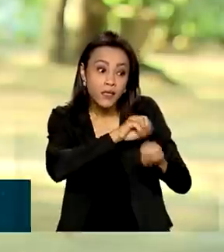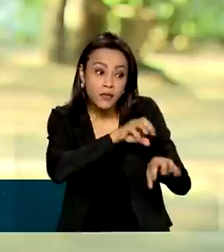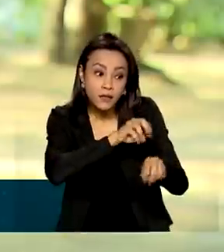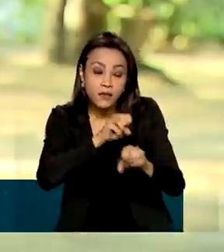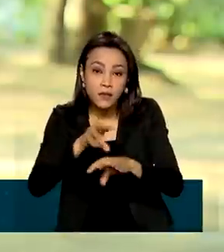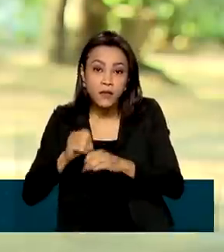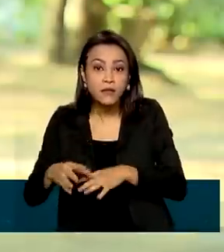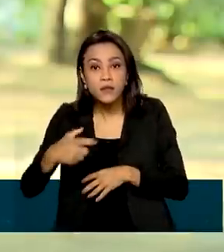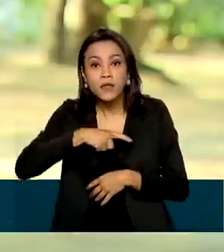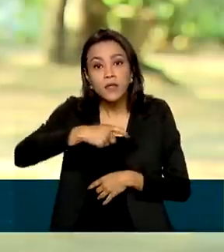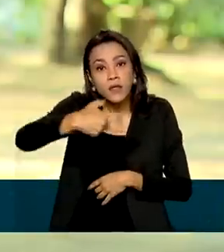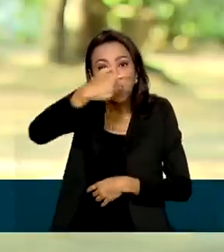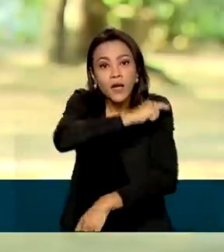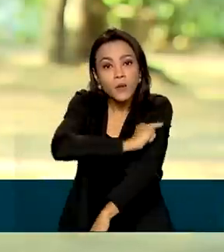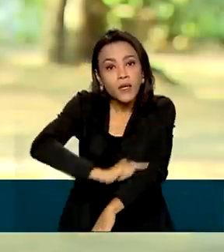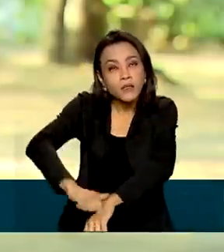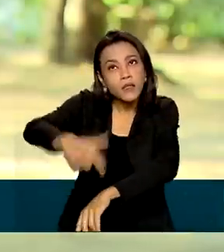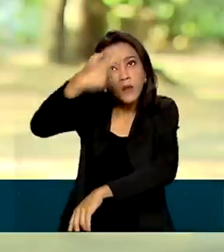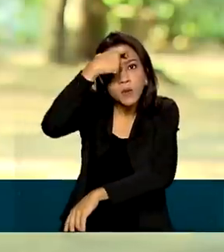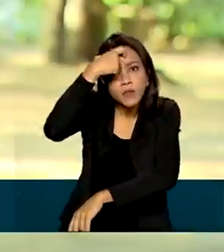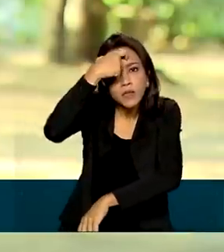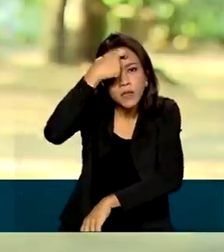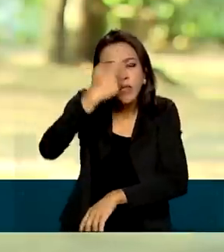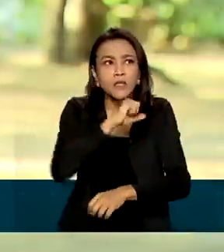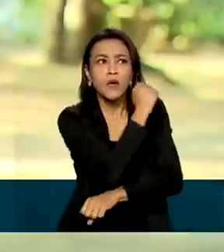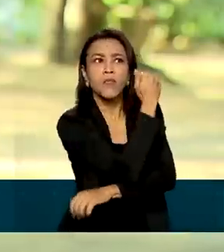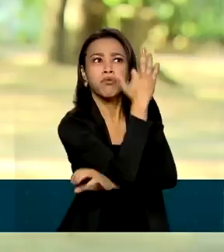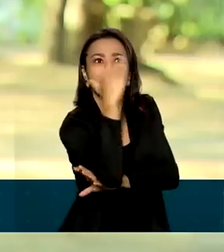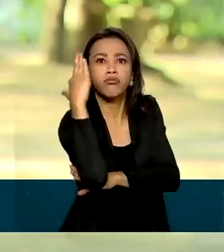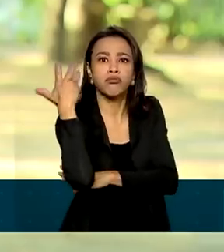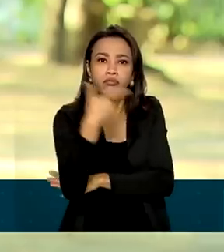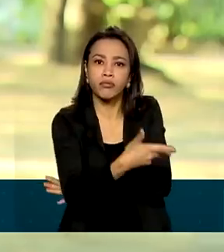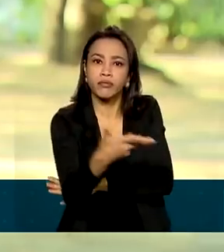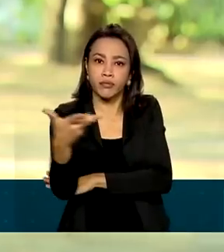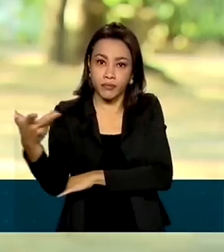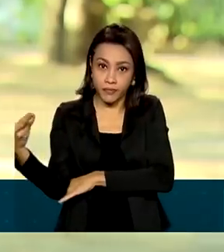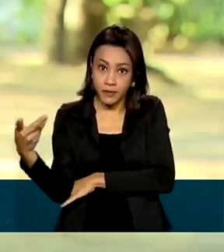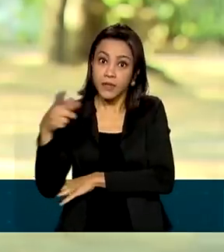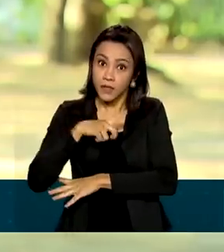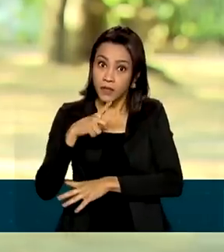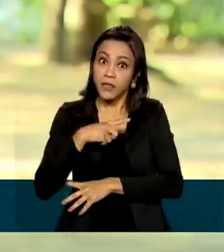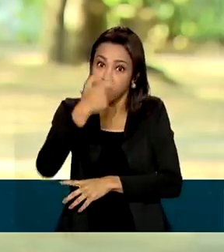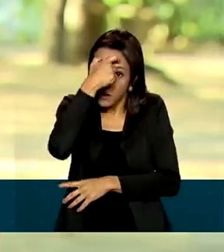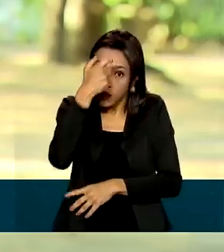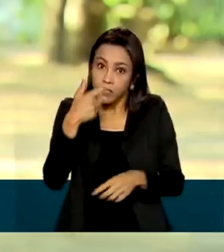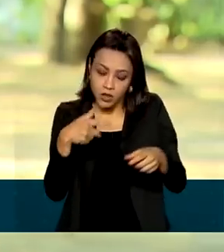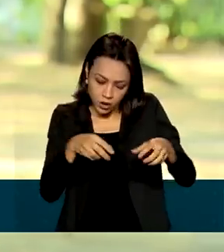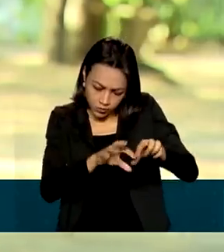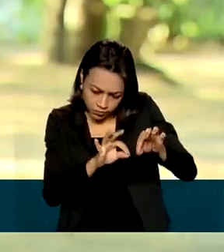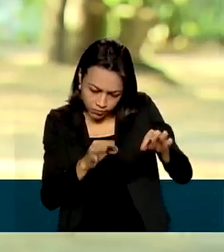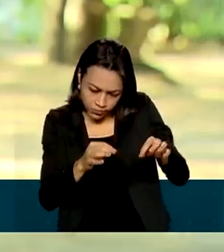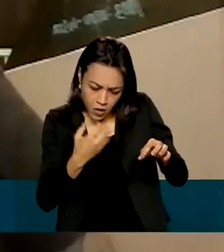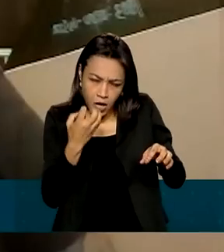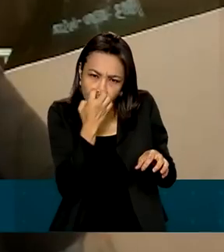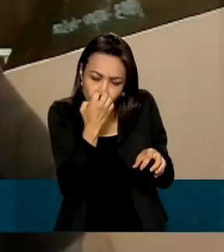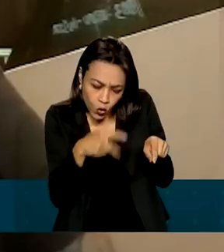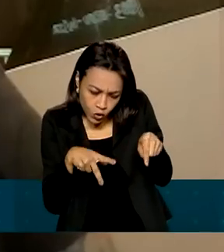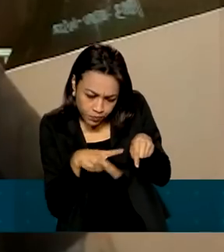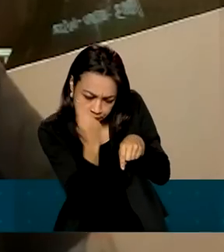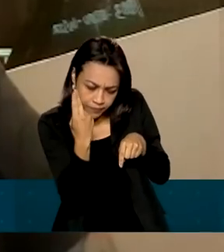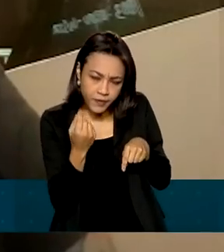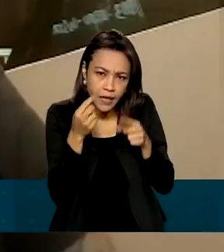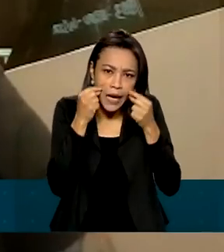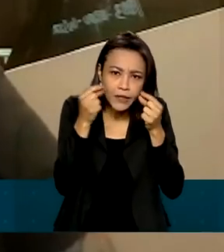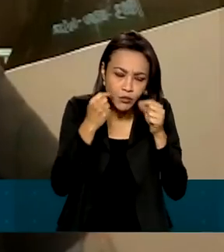cidadão se conscientize da importância de ter ali a castração, de olhar a reprodução do animal. A